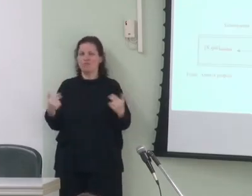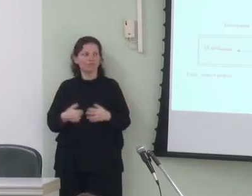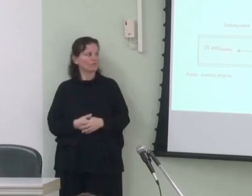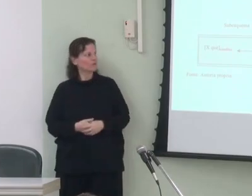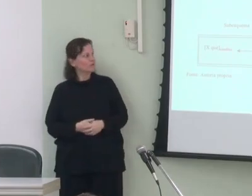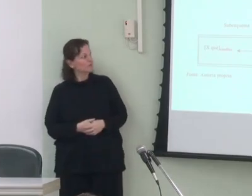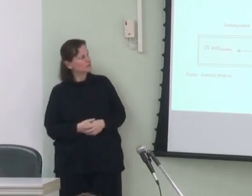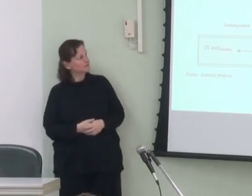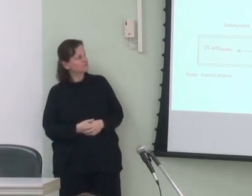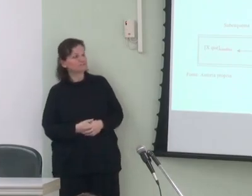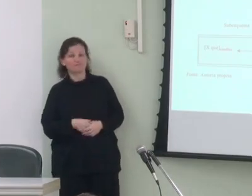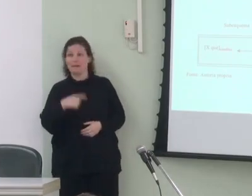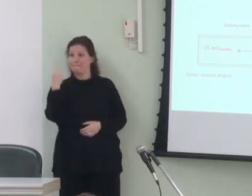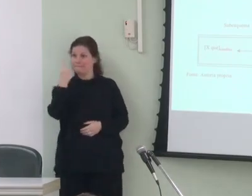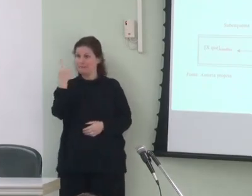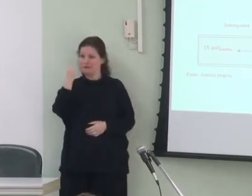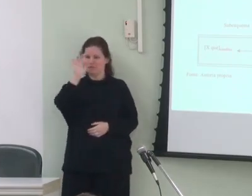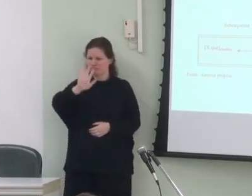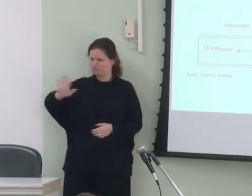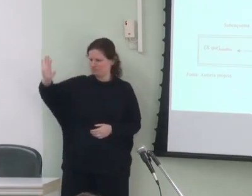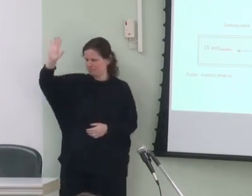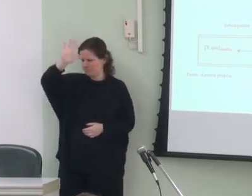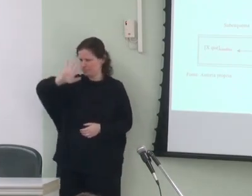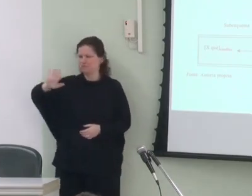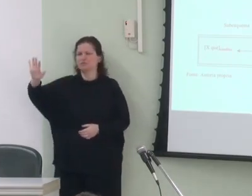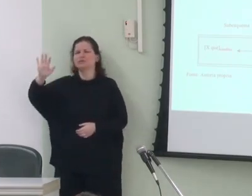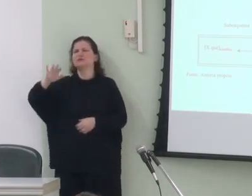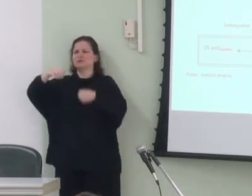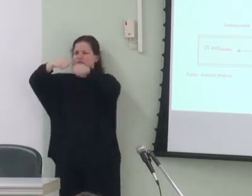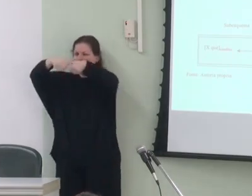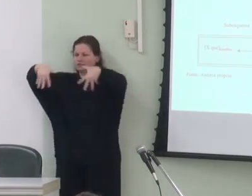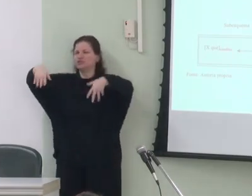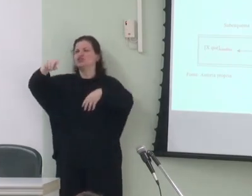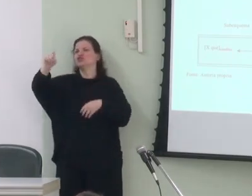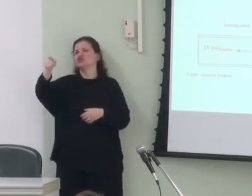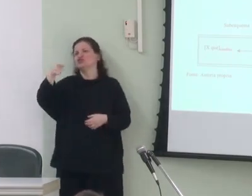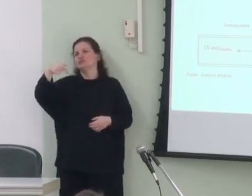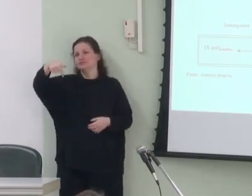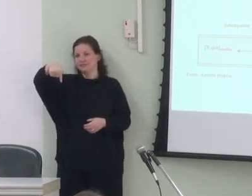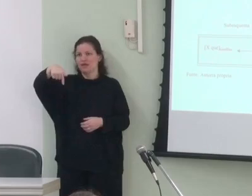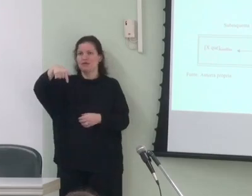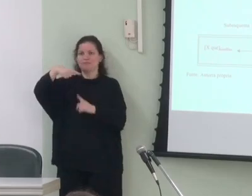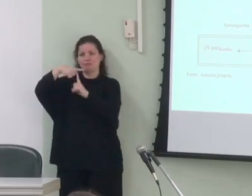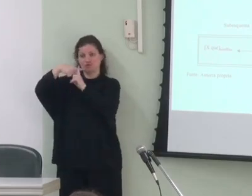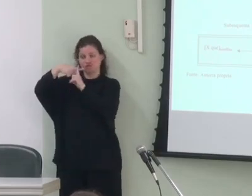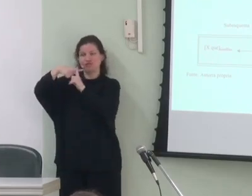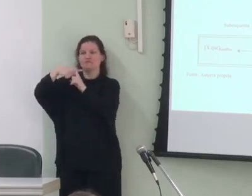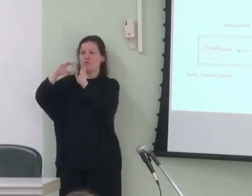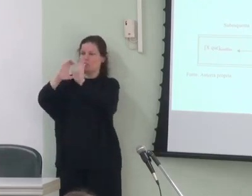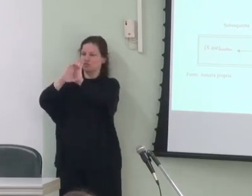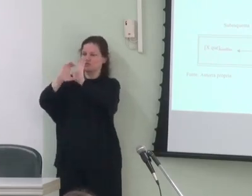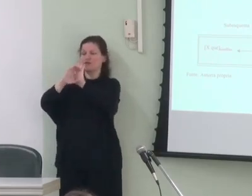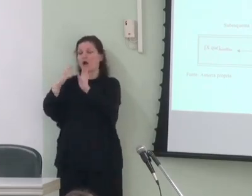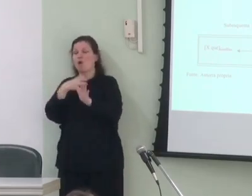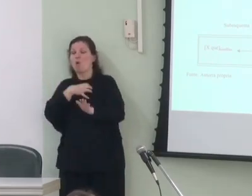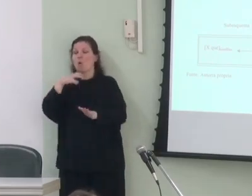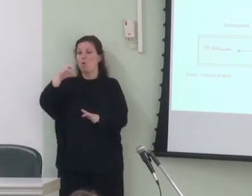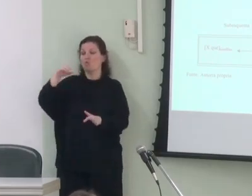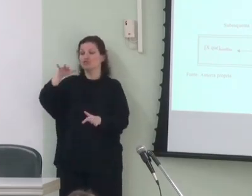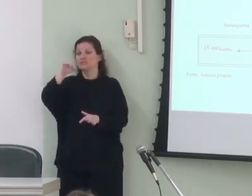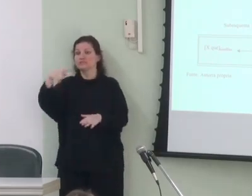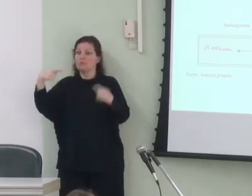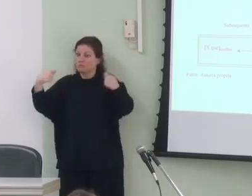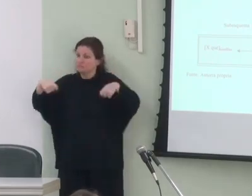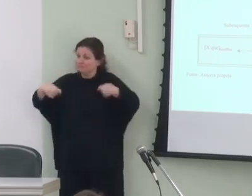um primeiro que é generalizado a partir do subesquema xq positivo que codifica uma condição que deve